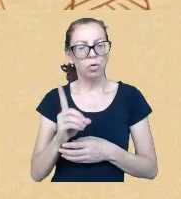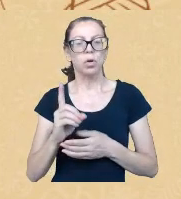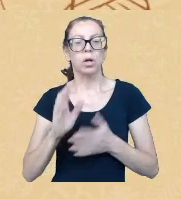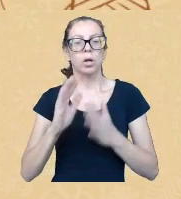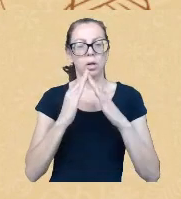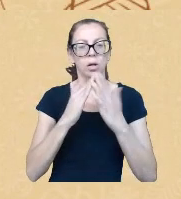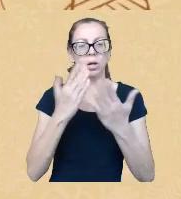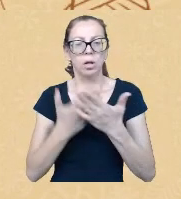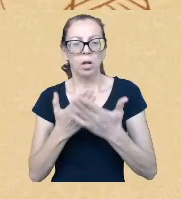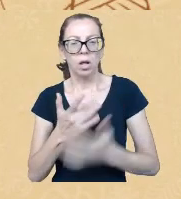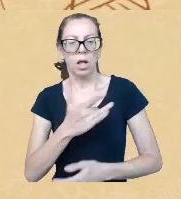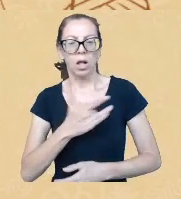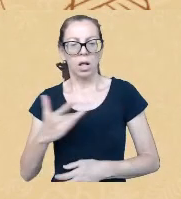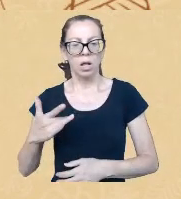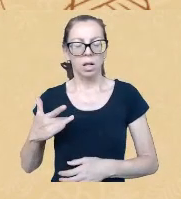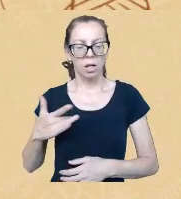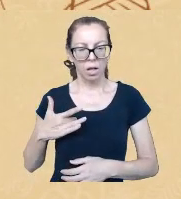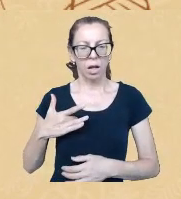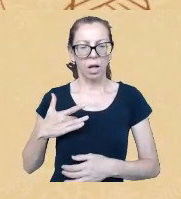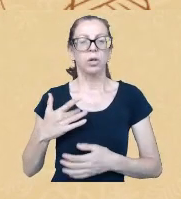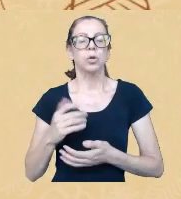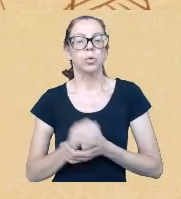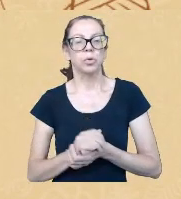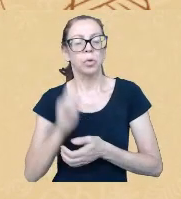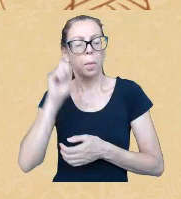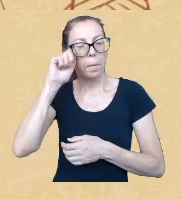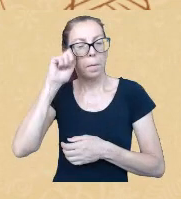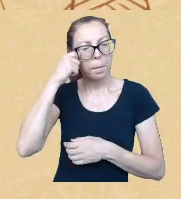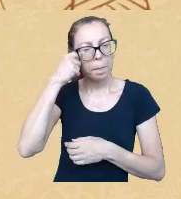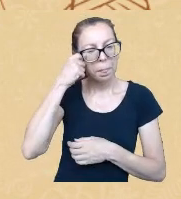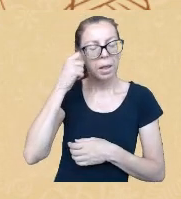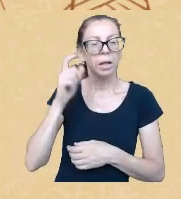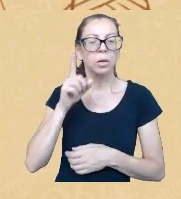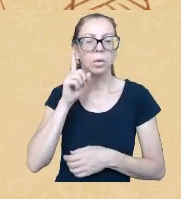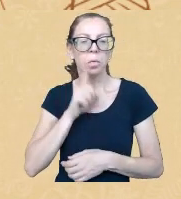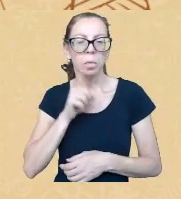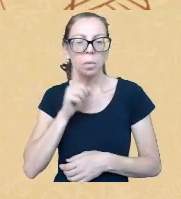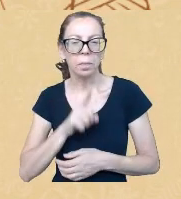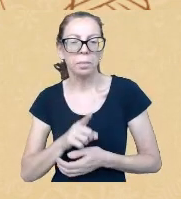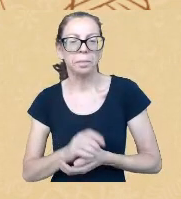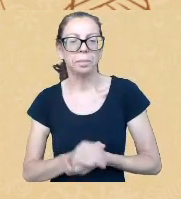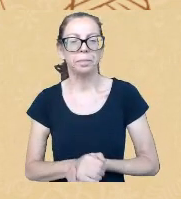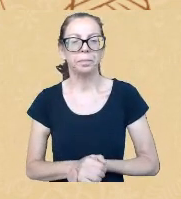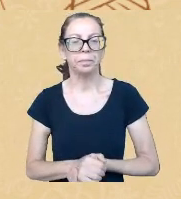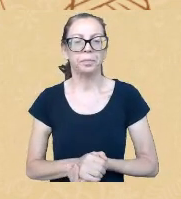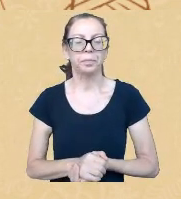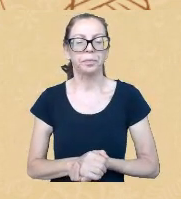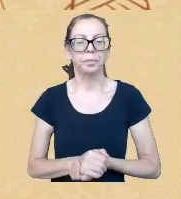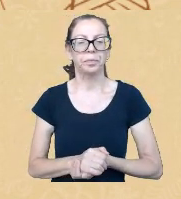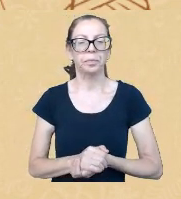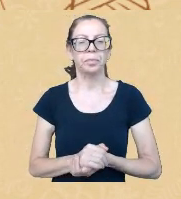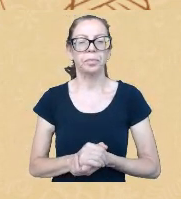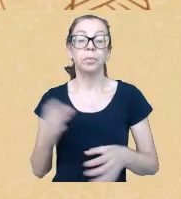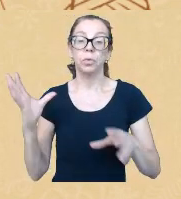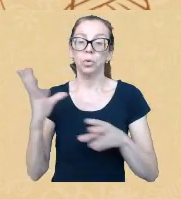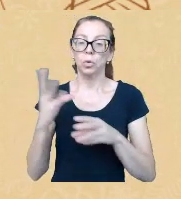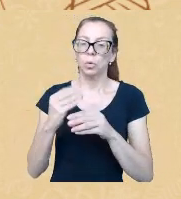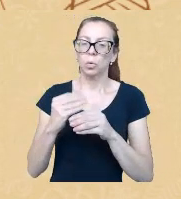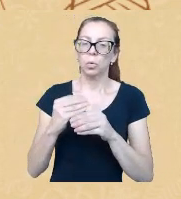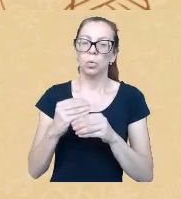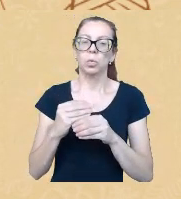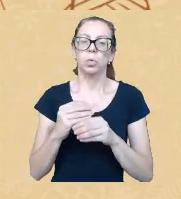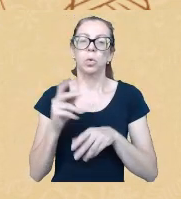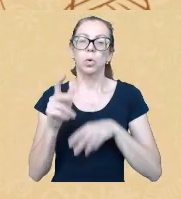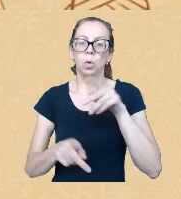a soma de preto e pardo é o resultante da população negra no entanto o a gente